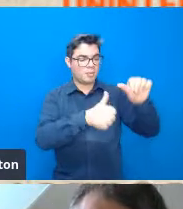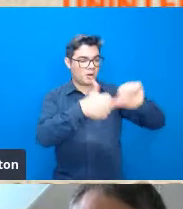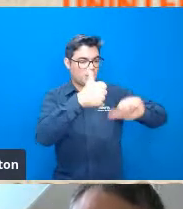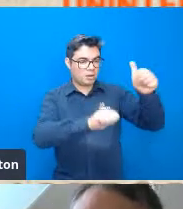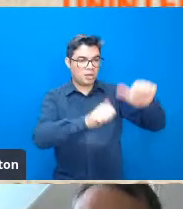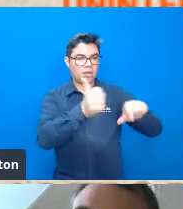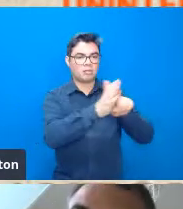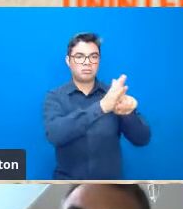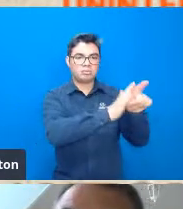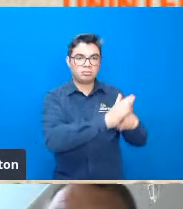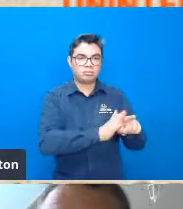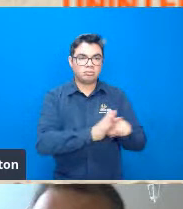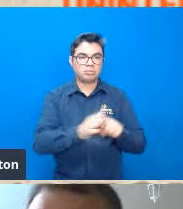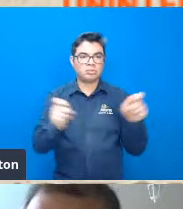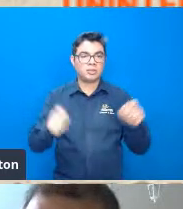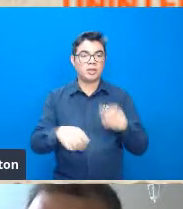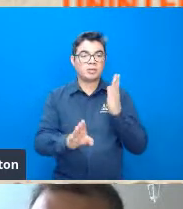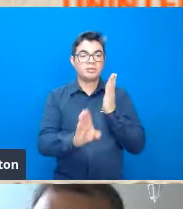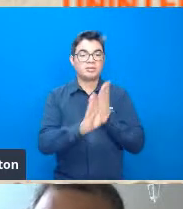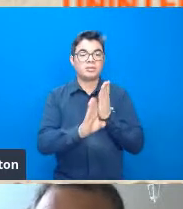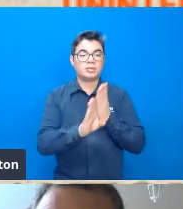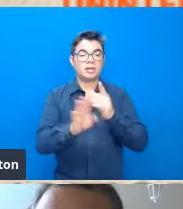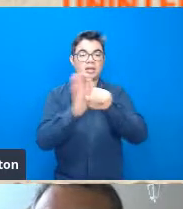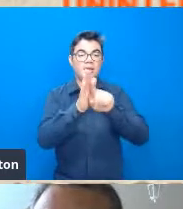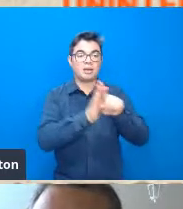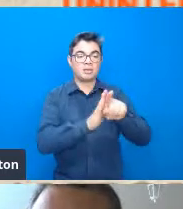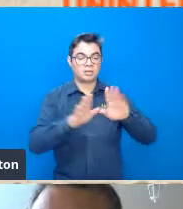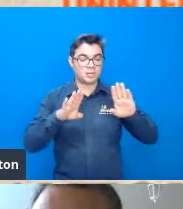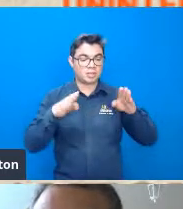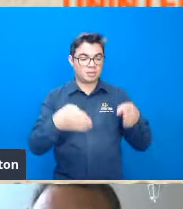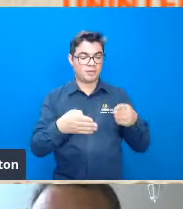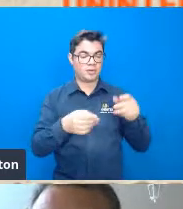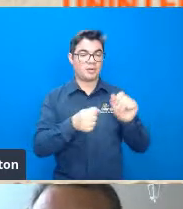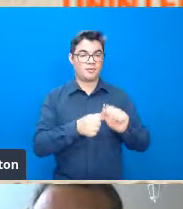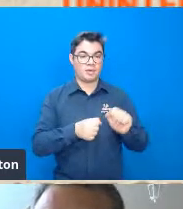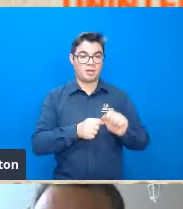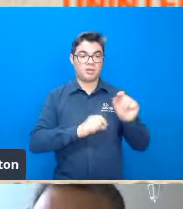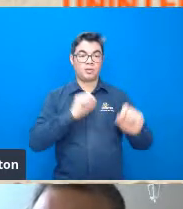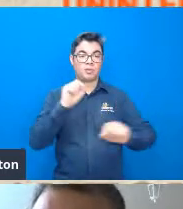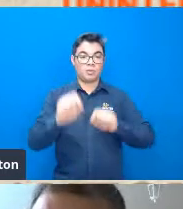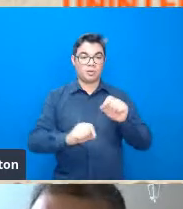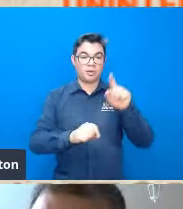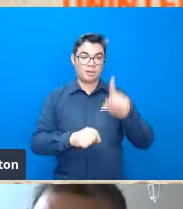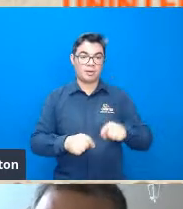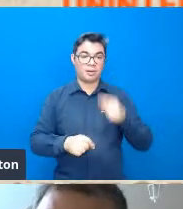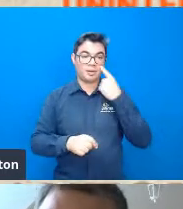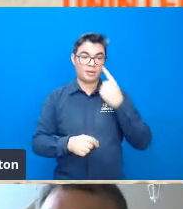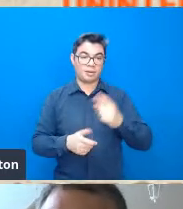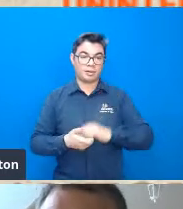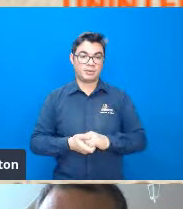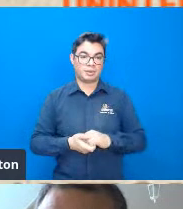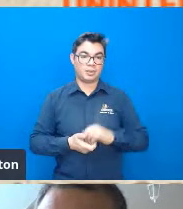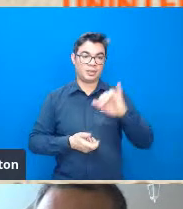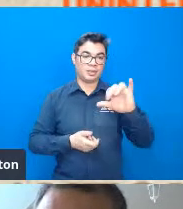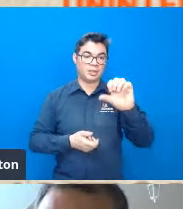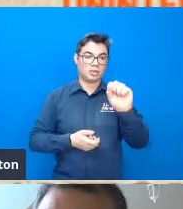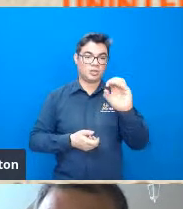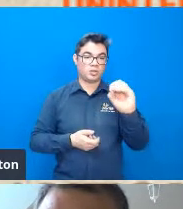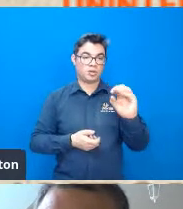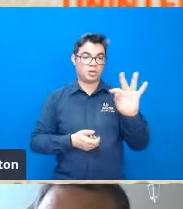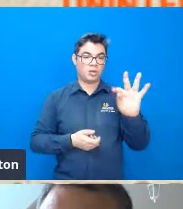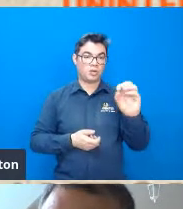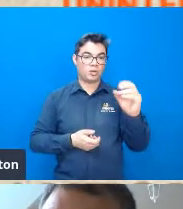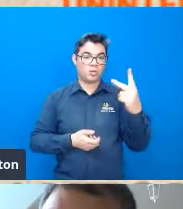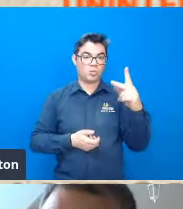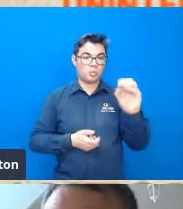amostras aí vai fazer um tipo de análise específica que é um tipo de um isótopo que nós usamos isótopo